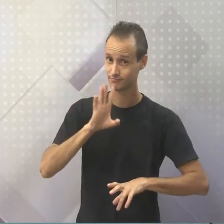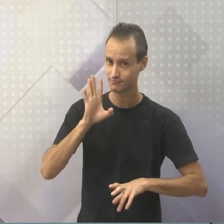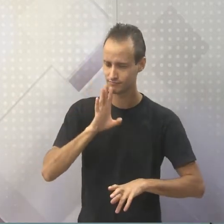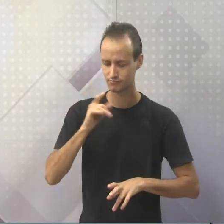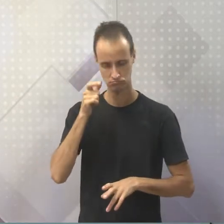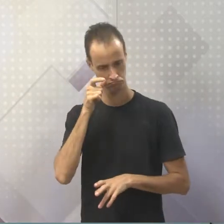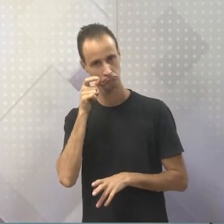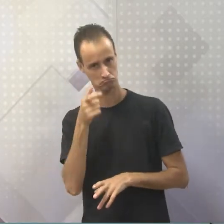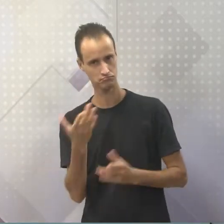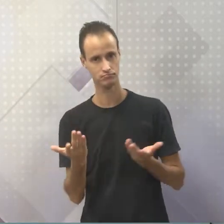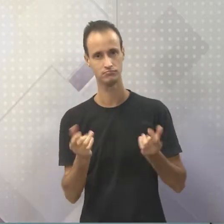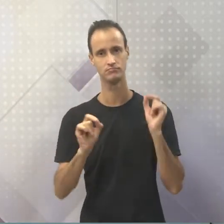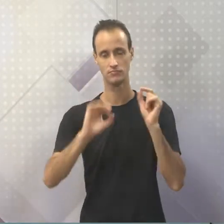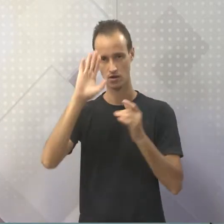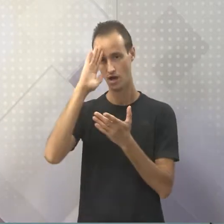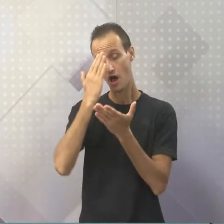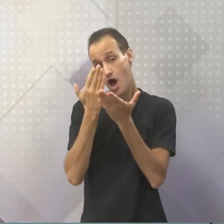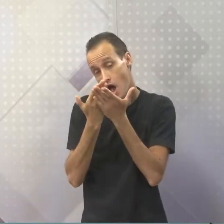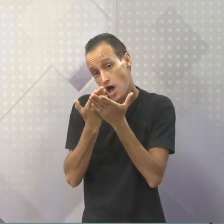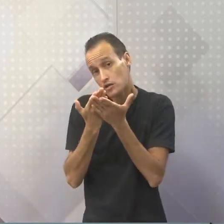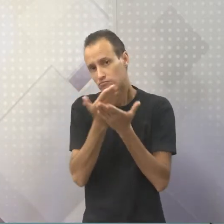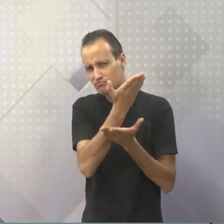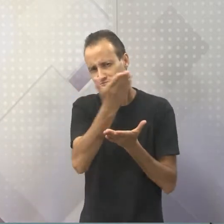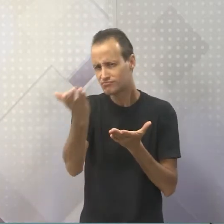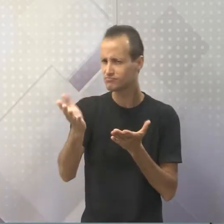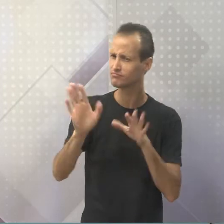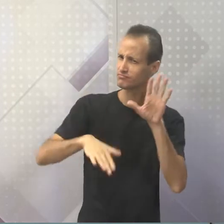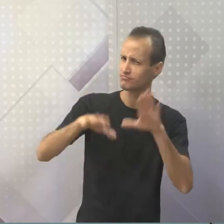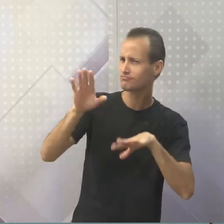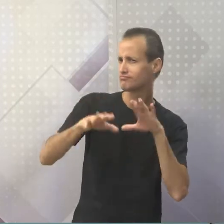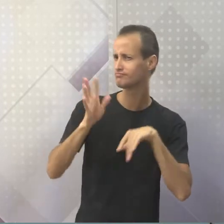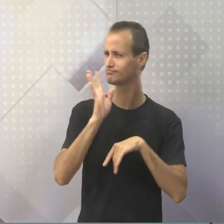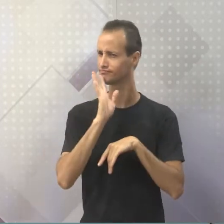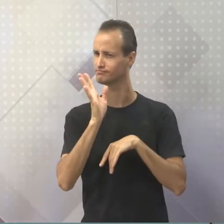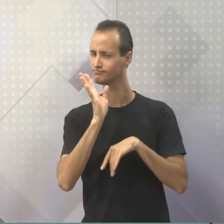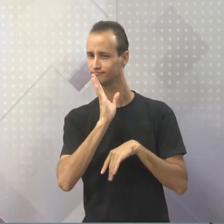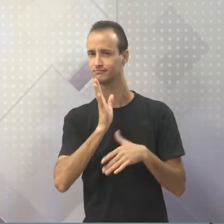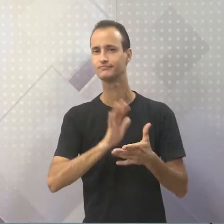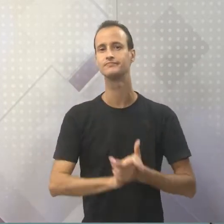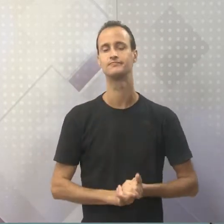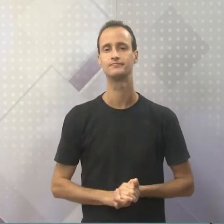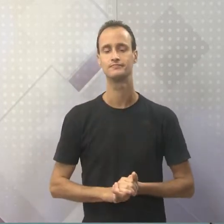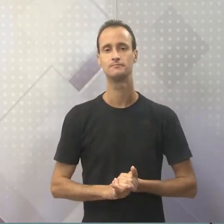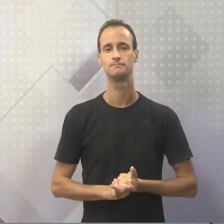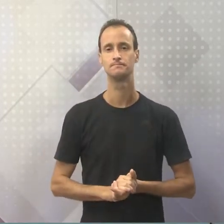assunto bem interessante, que eu acredito que alguns de vocês já devem ter trabalhado já esse assunto aí.